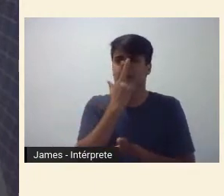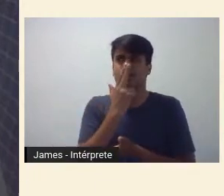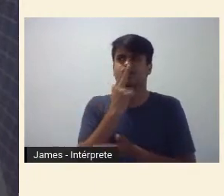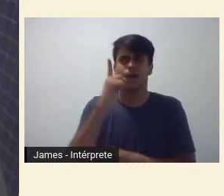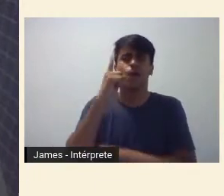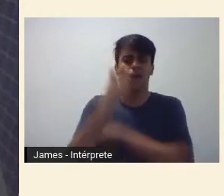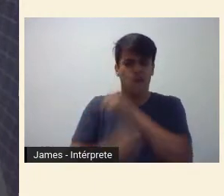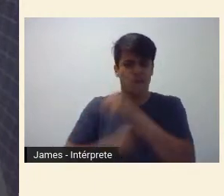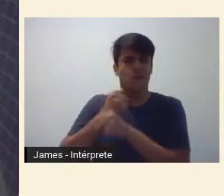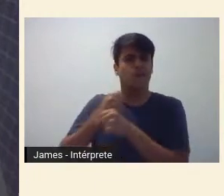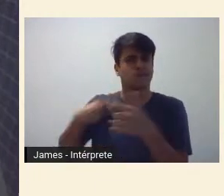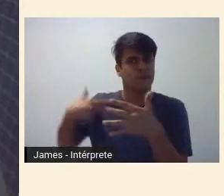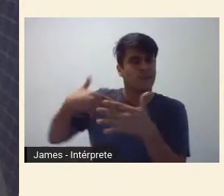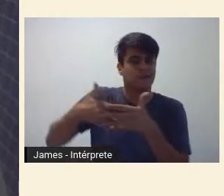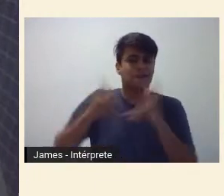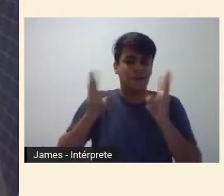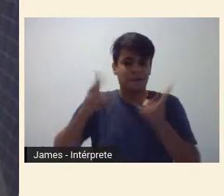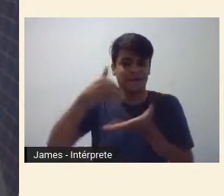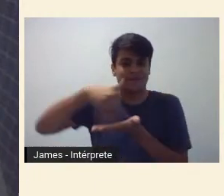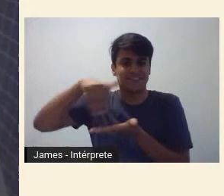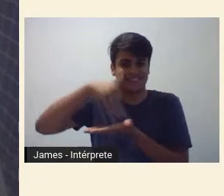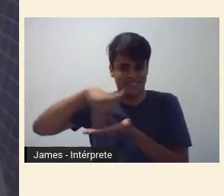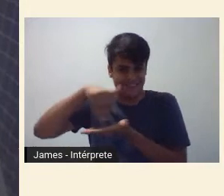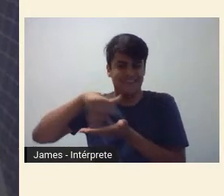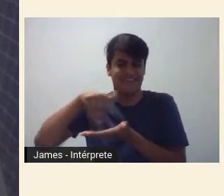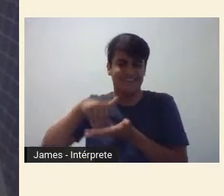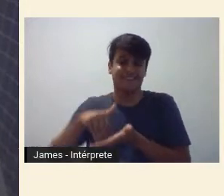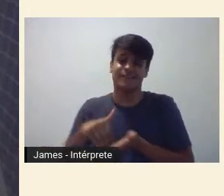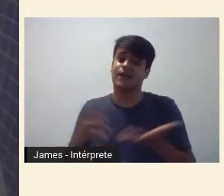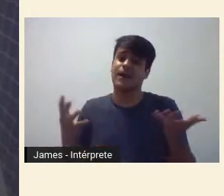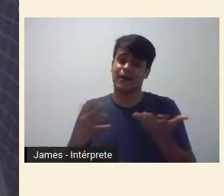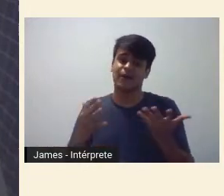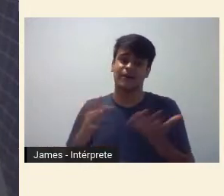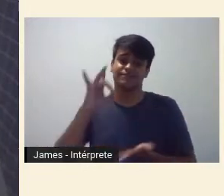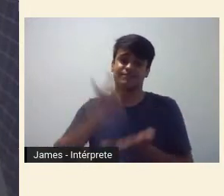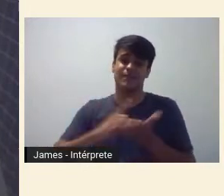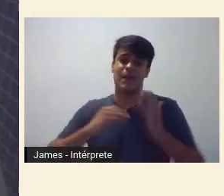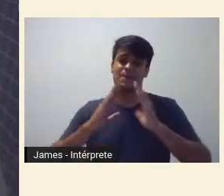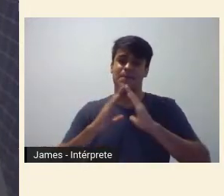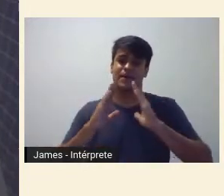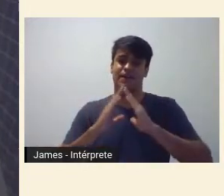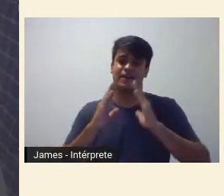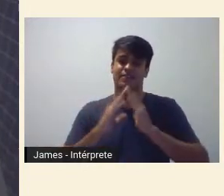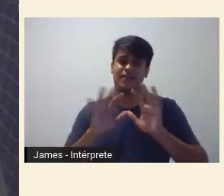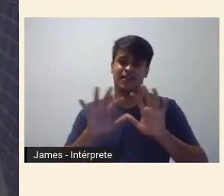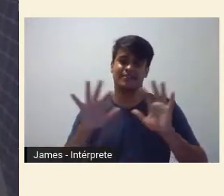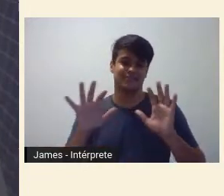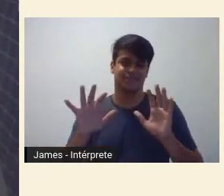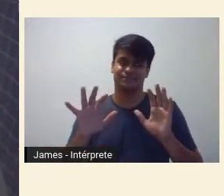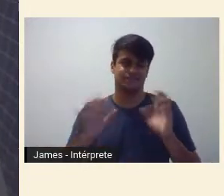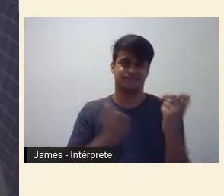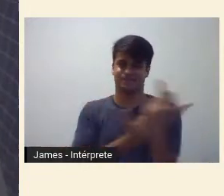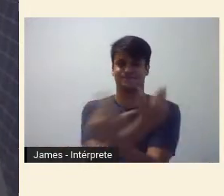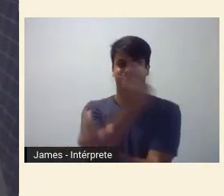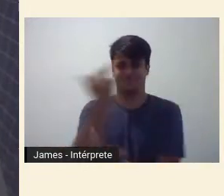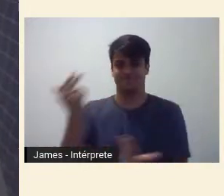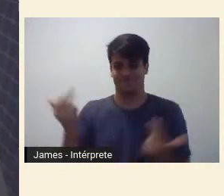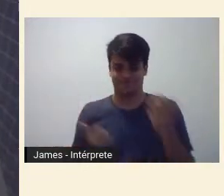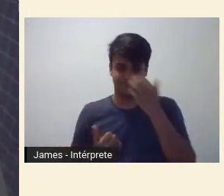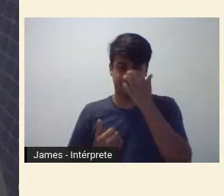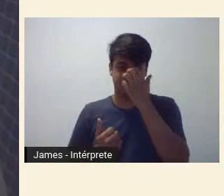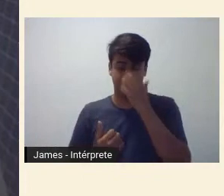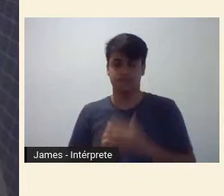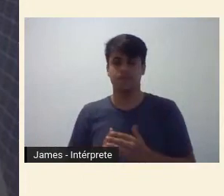que eu estou nesse escritório, então, na verdade, ele se tornou a minha casa, acho que como tantos de nós, né. A minha